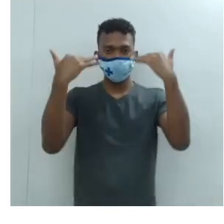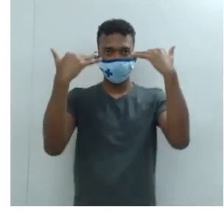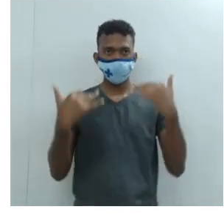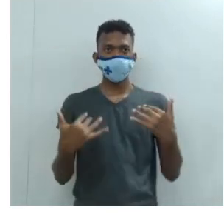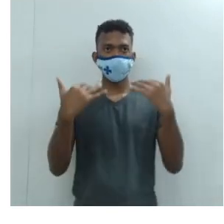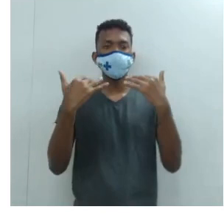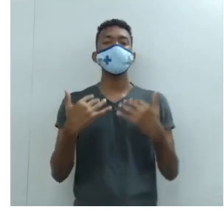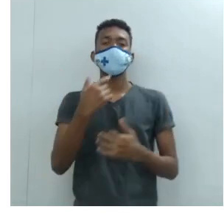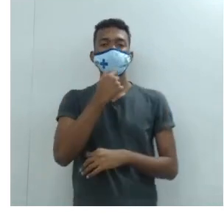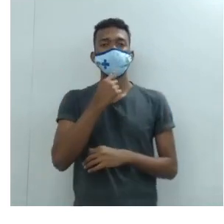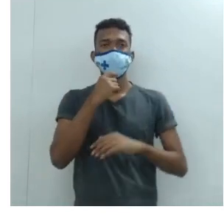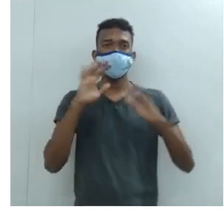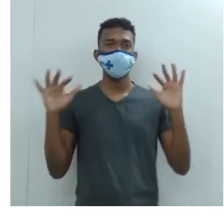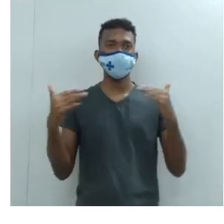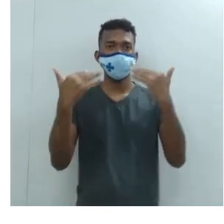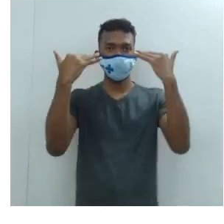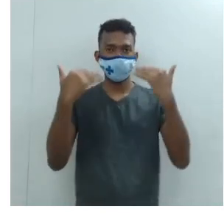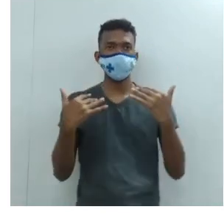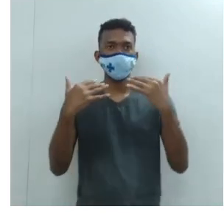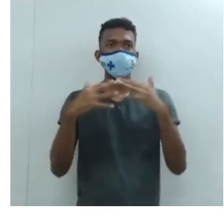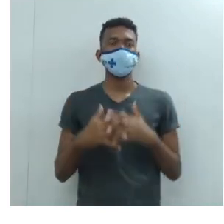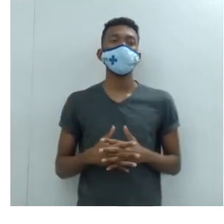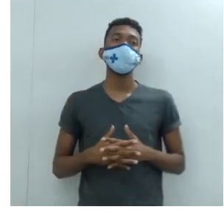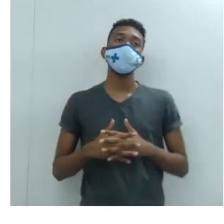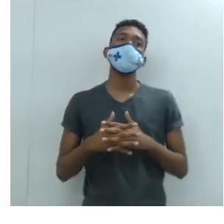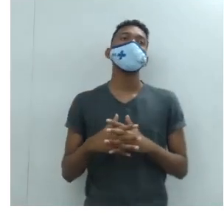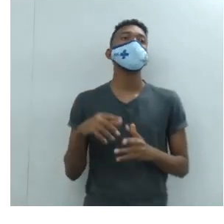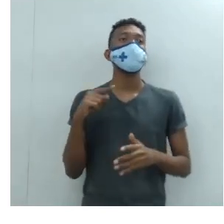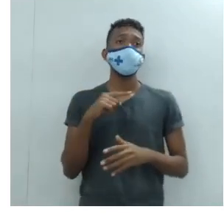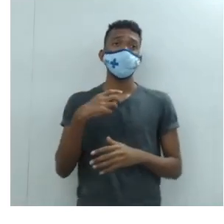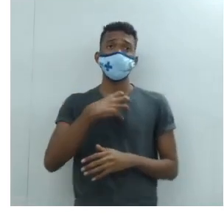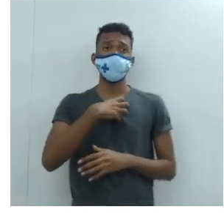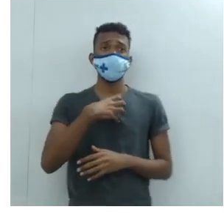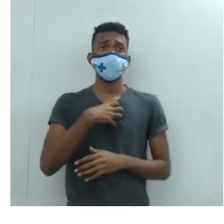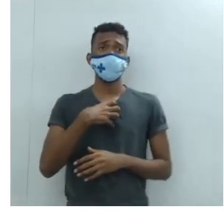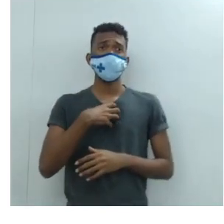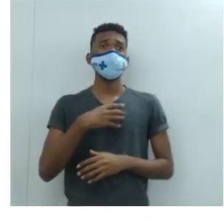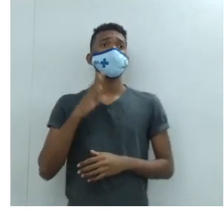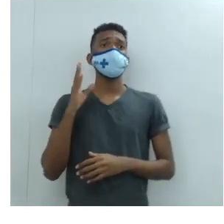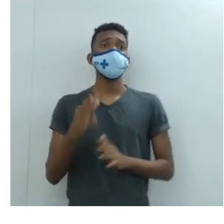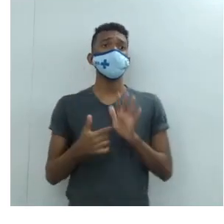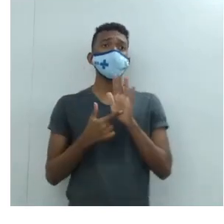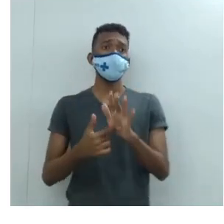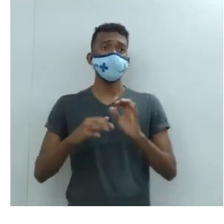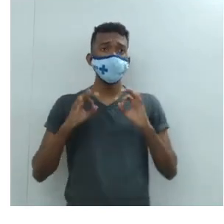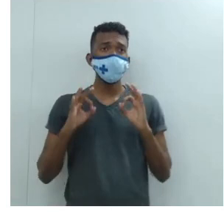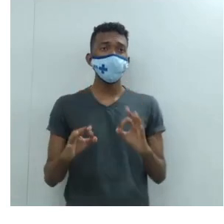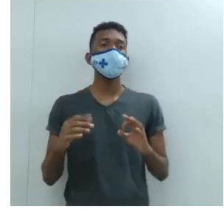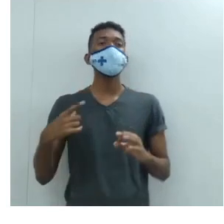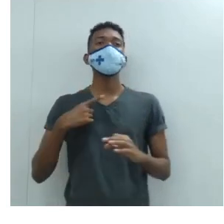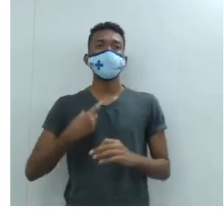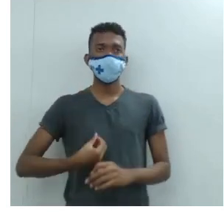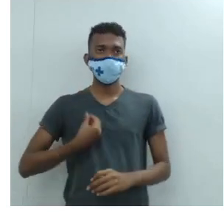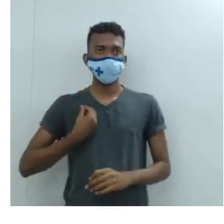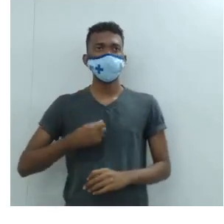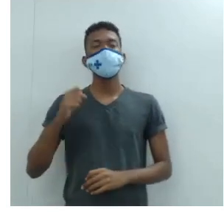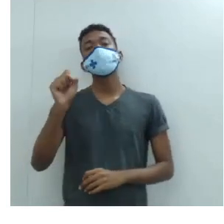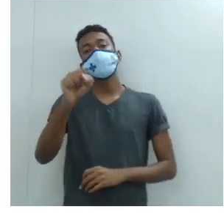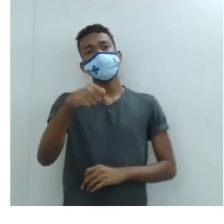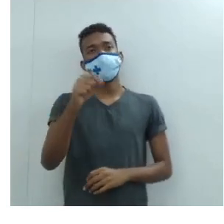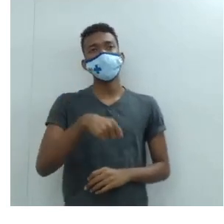O homem no centro das atenções. Então essa doutrina afirmava que existe uma causa inteligível,